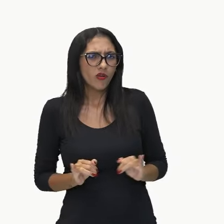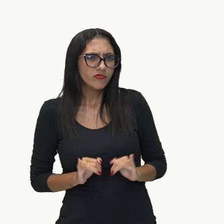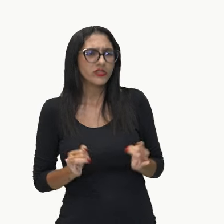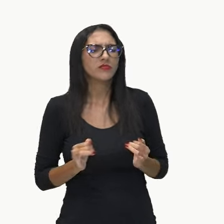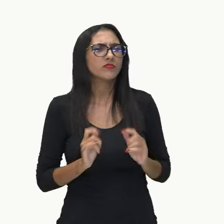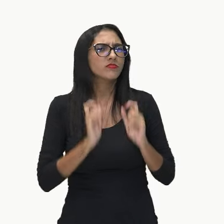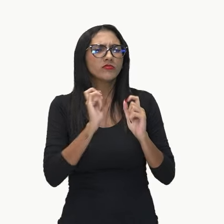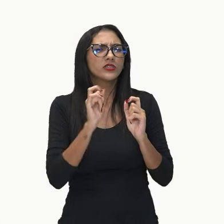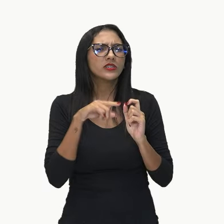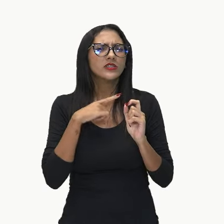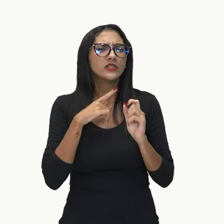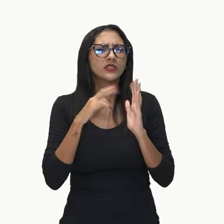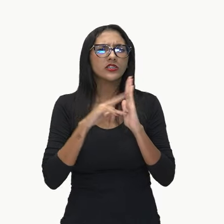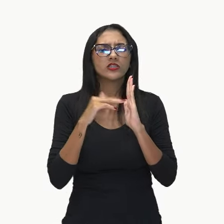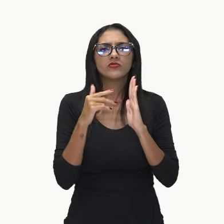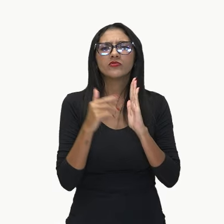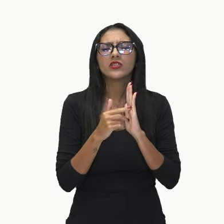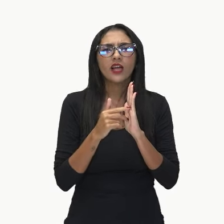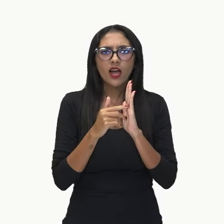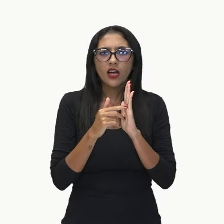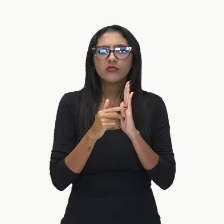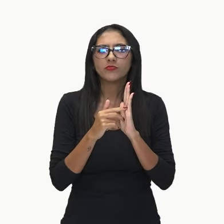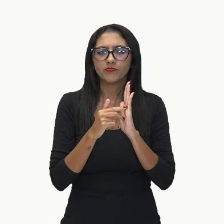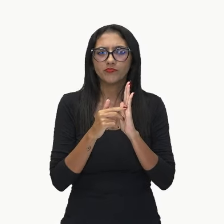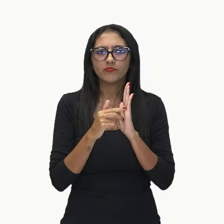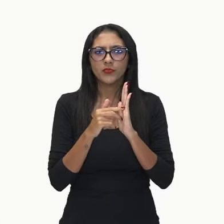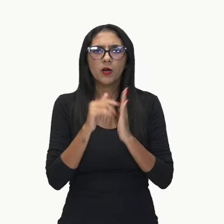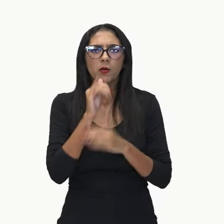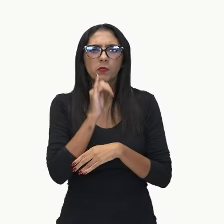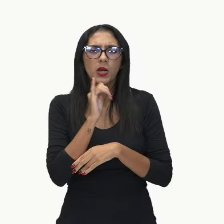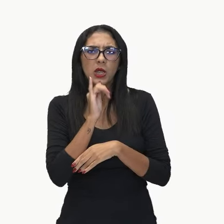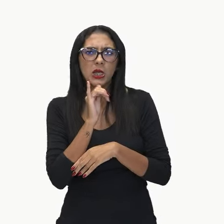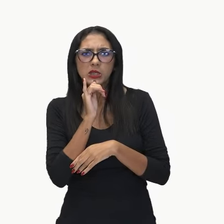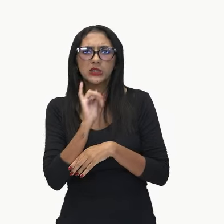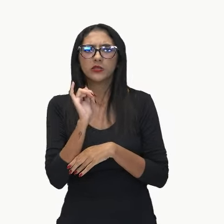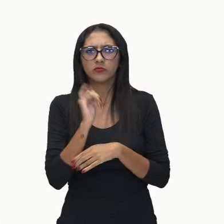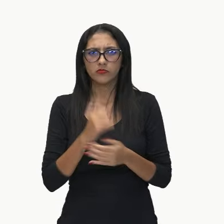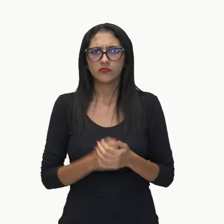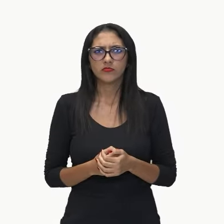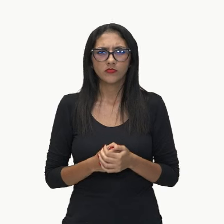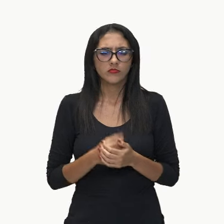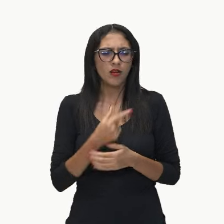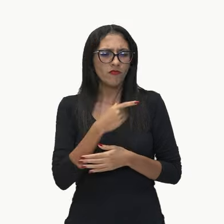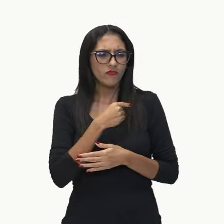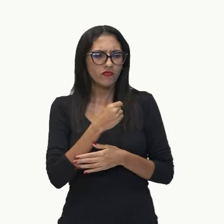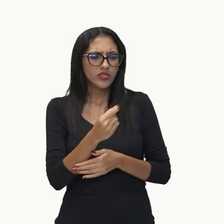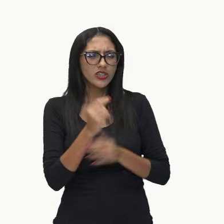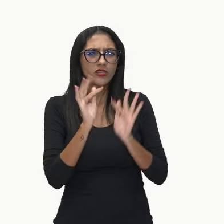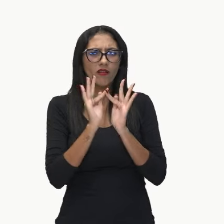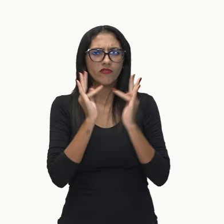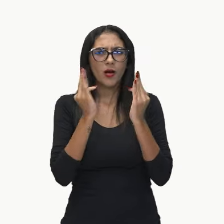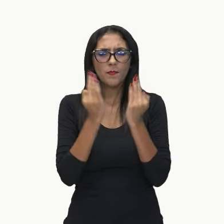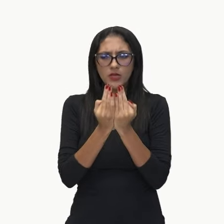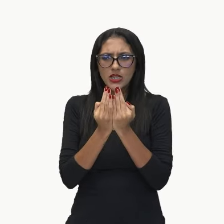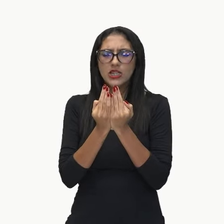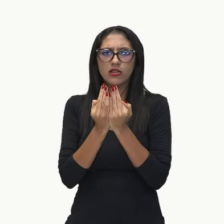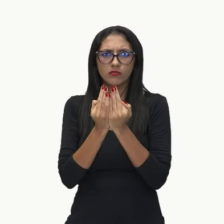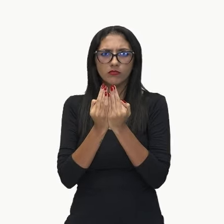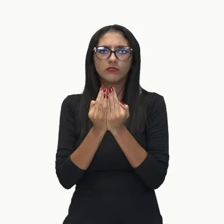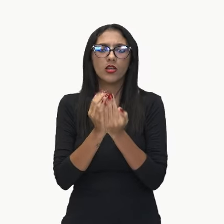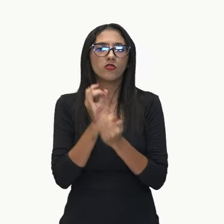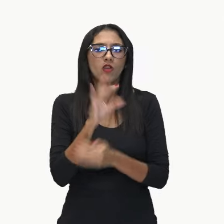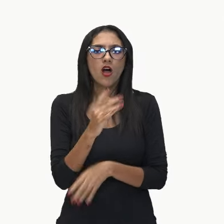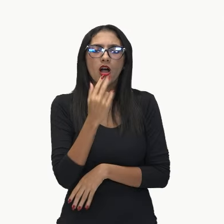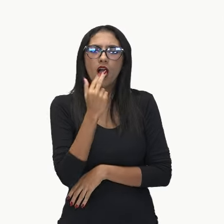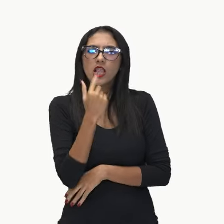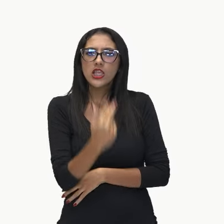Para quê? Para dizer que as suas filhas falam o francês. O francês que naquela época era a língua